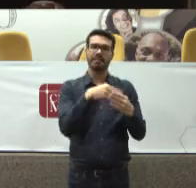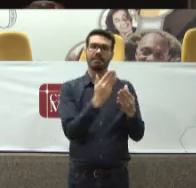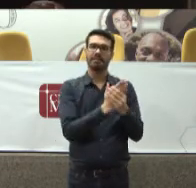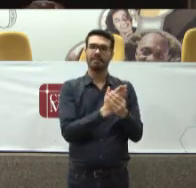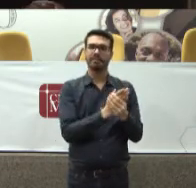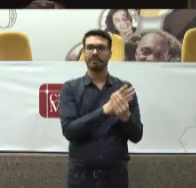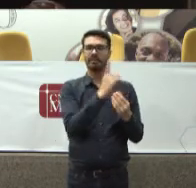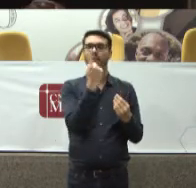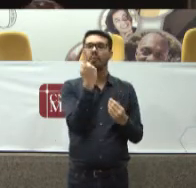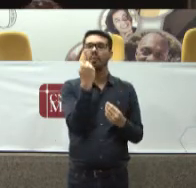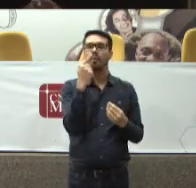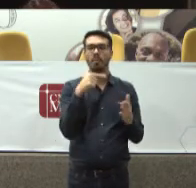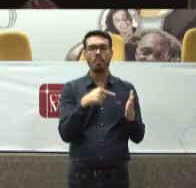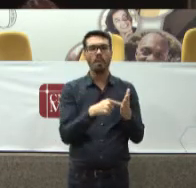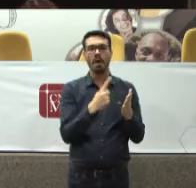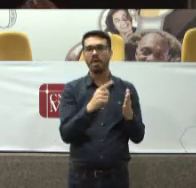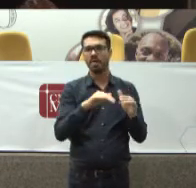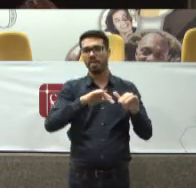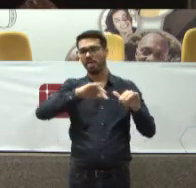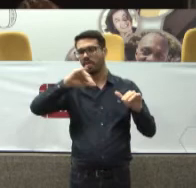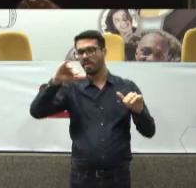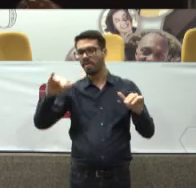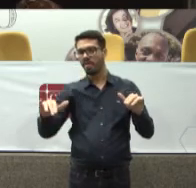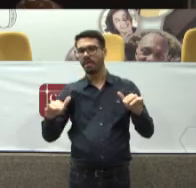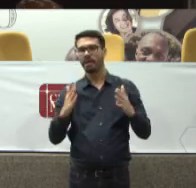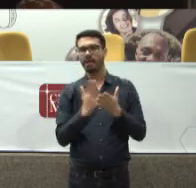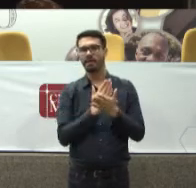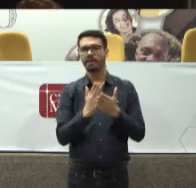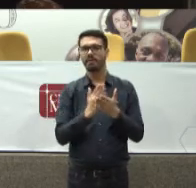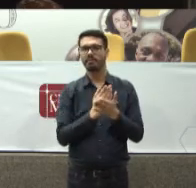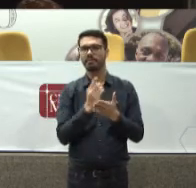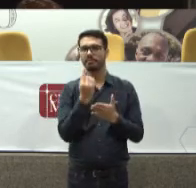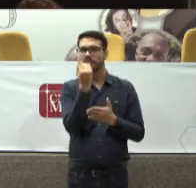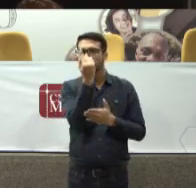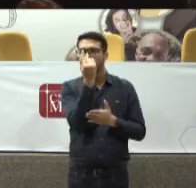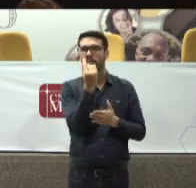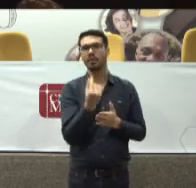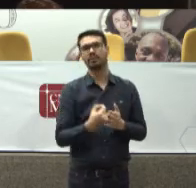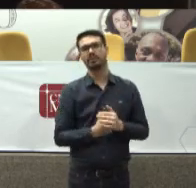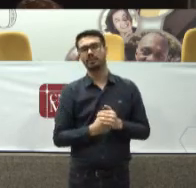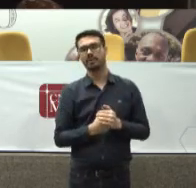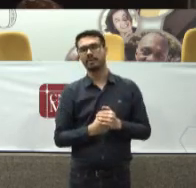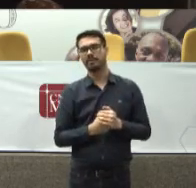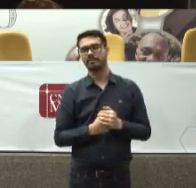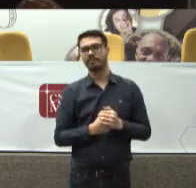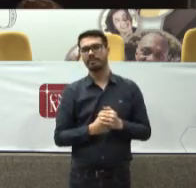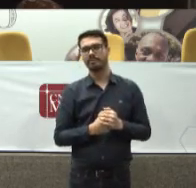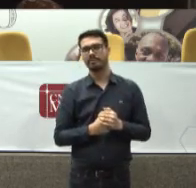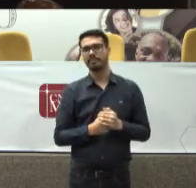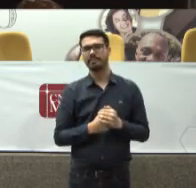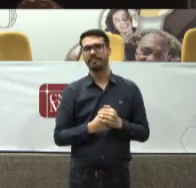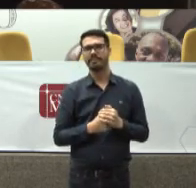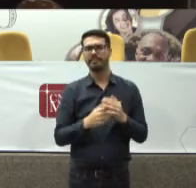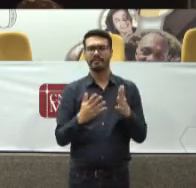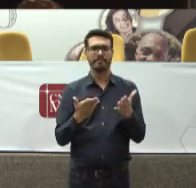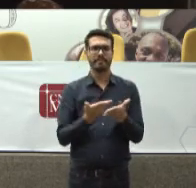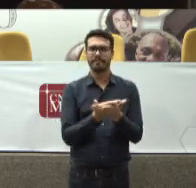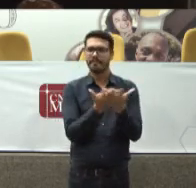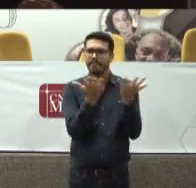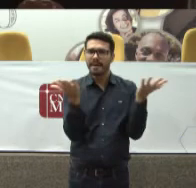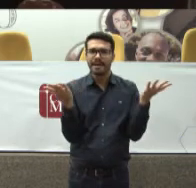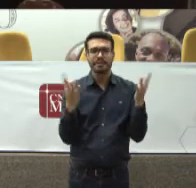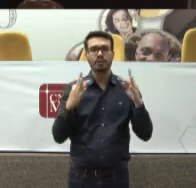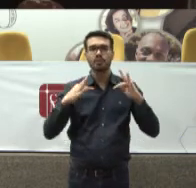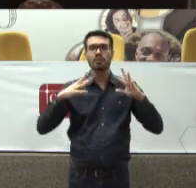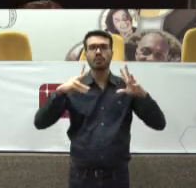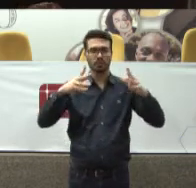É um ponto Isolado Por vezes Uma ponta De alfinete Perdido no meio Do